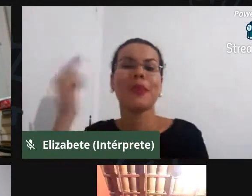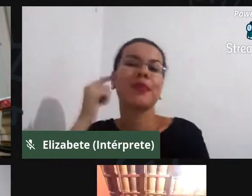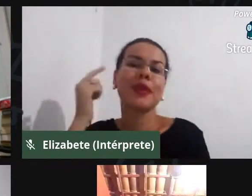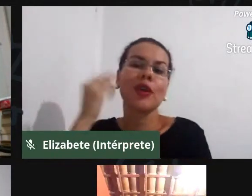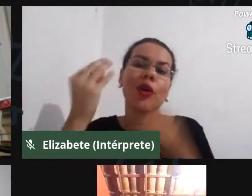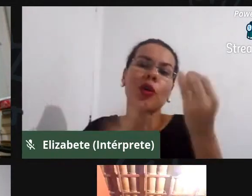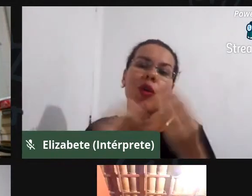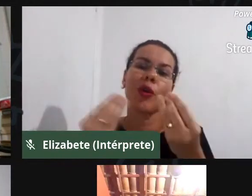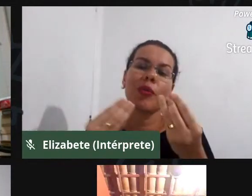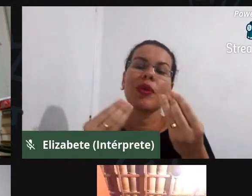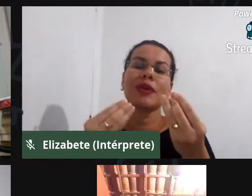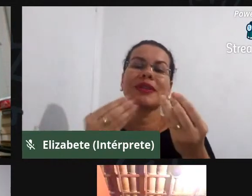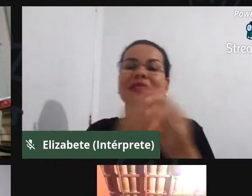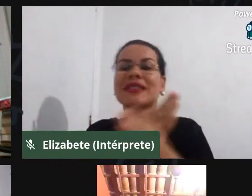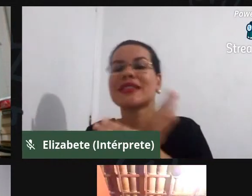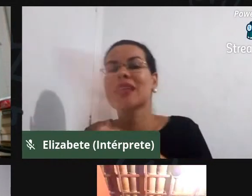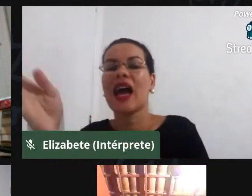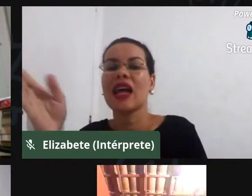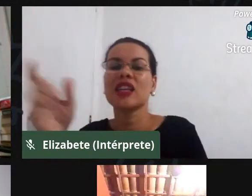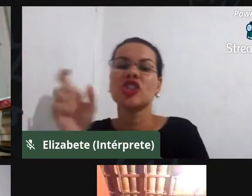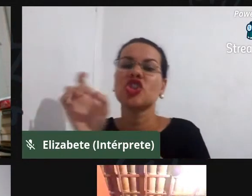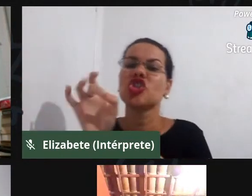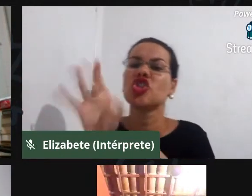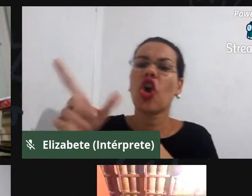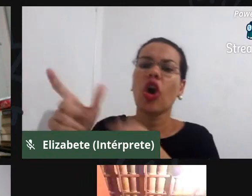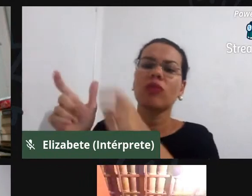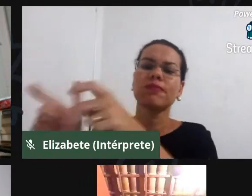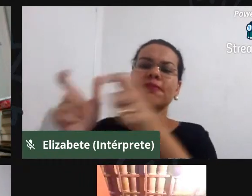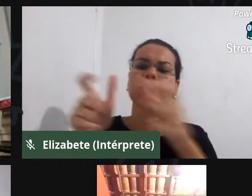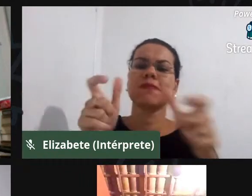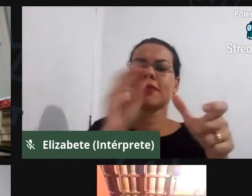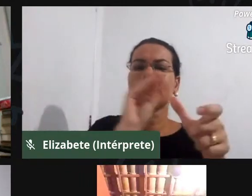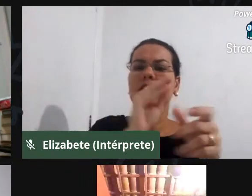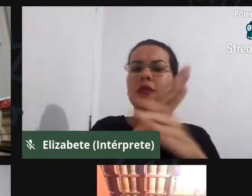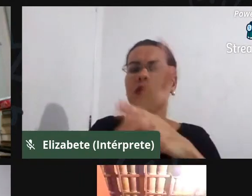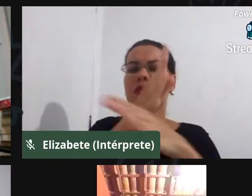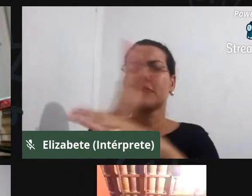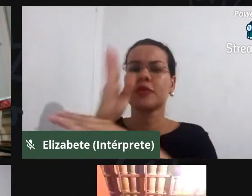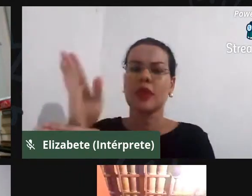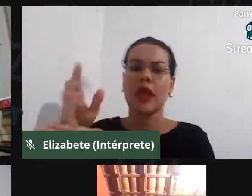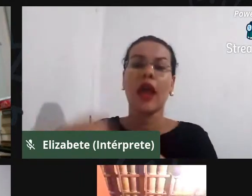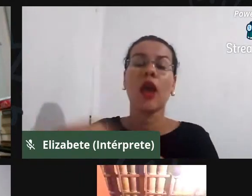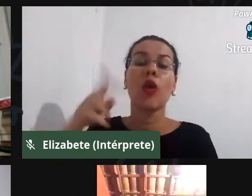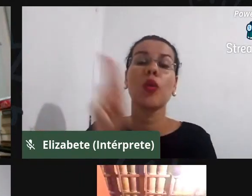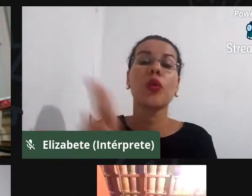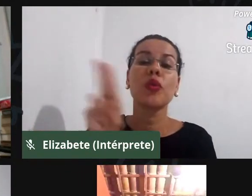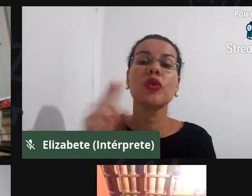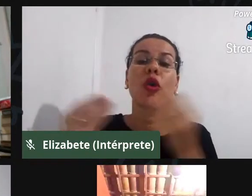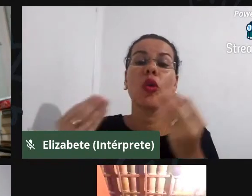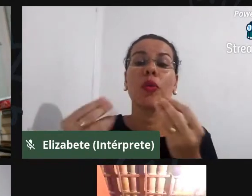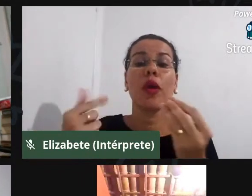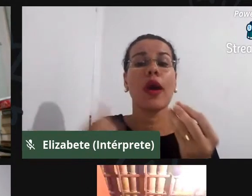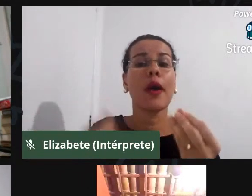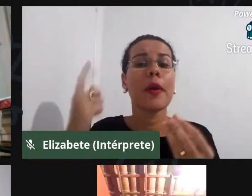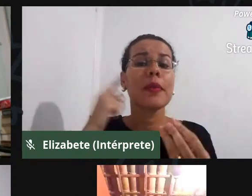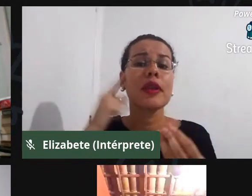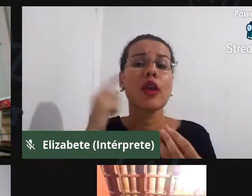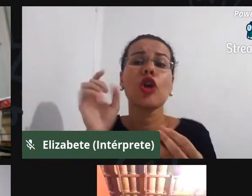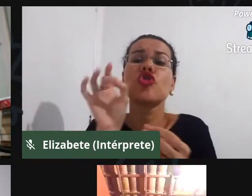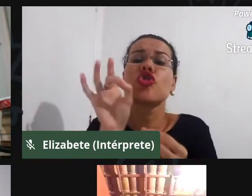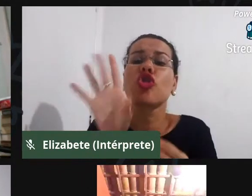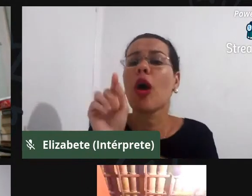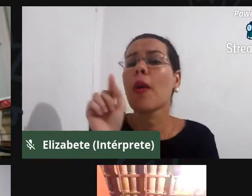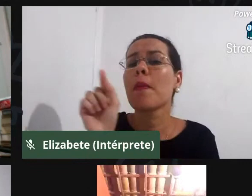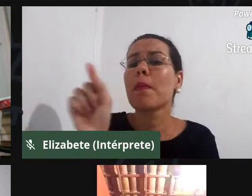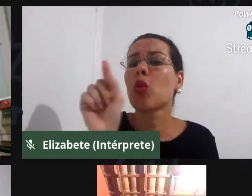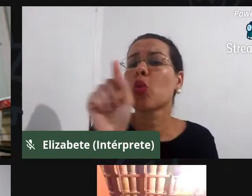e ter determinados espaços, e aí eu vou utilizar um termo que viu uma rede que utiliza, que é para sermos pontinhos feitos felizes, né, que a